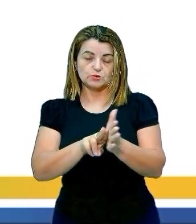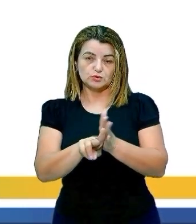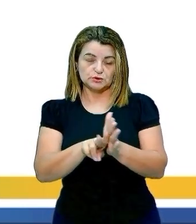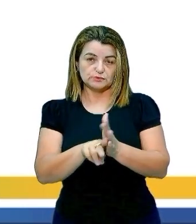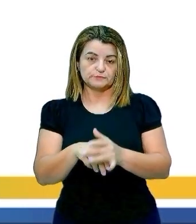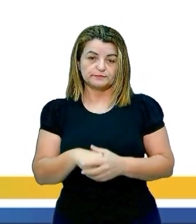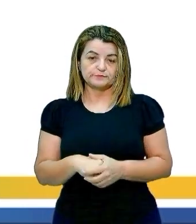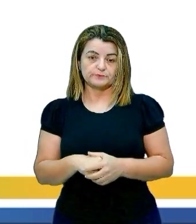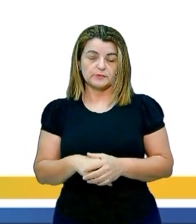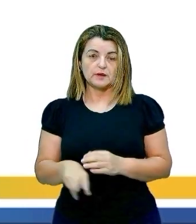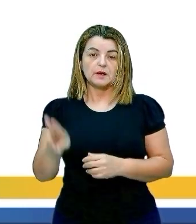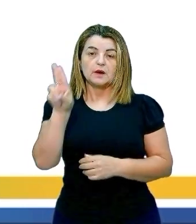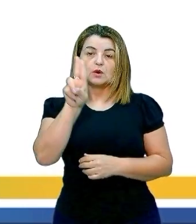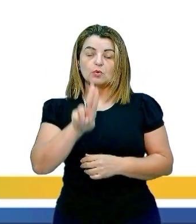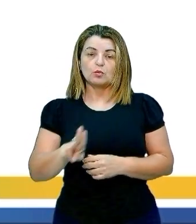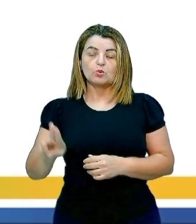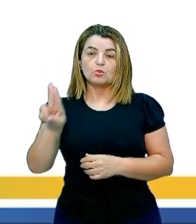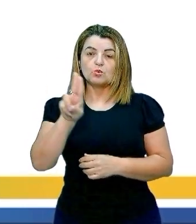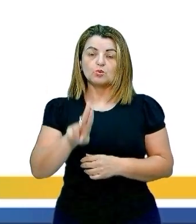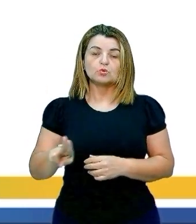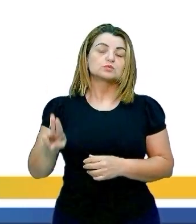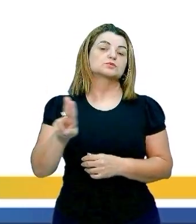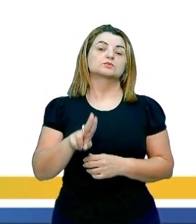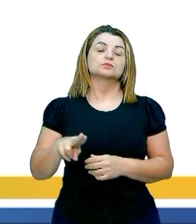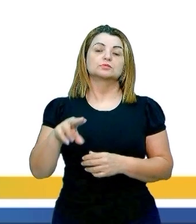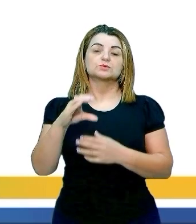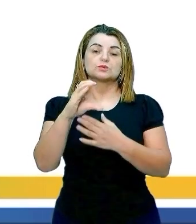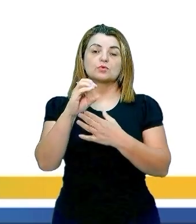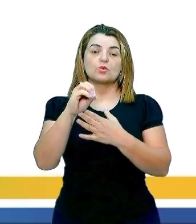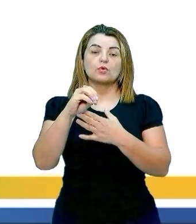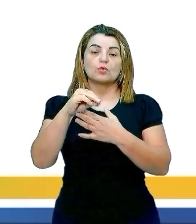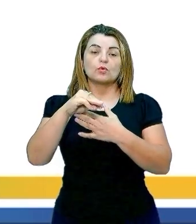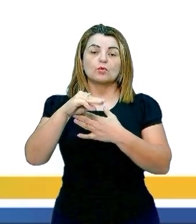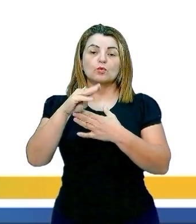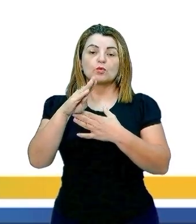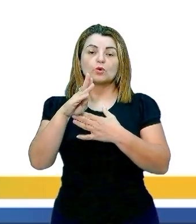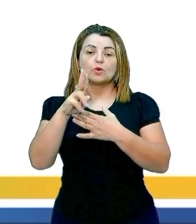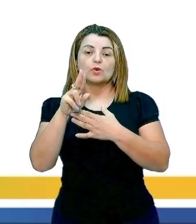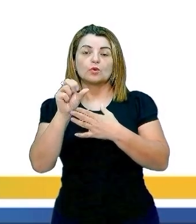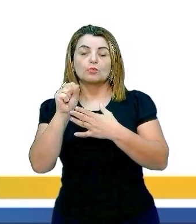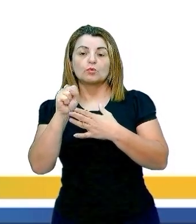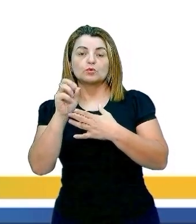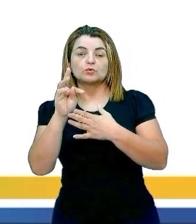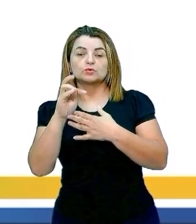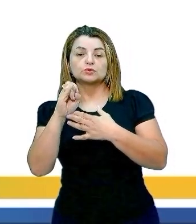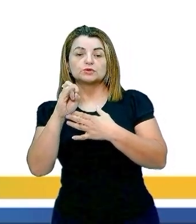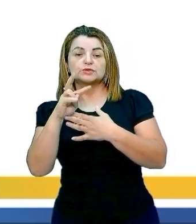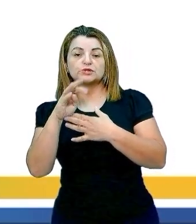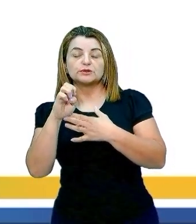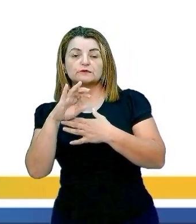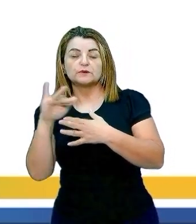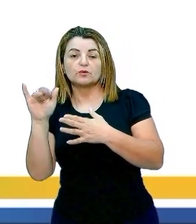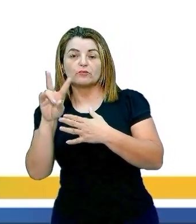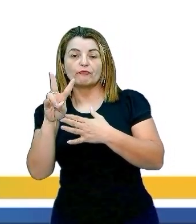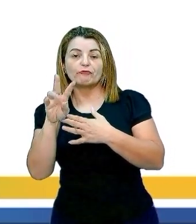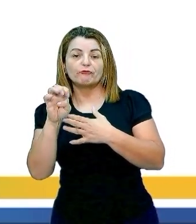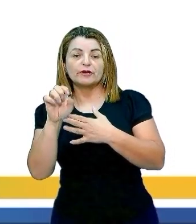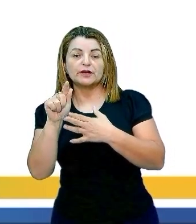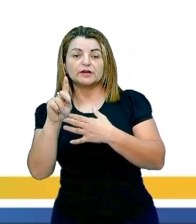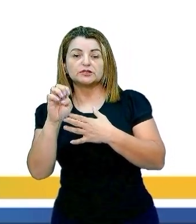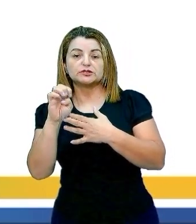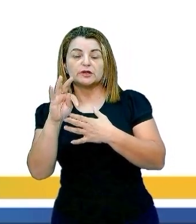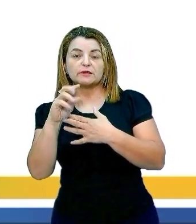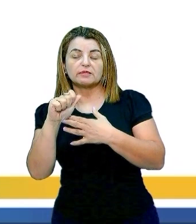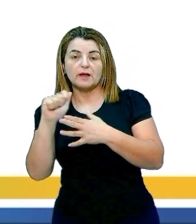assim. O uso de combustíveis vegetais, que combustível vegetal é esse, professor? Bom,